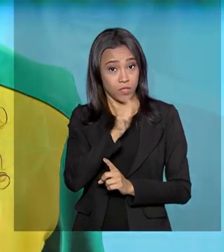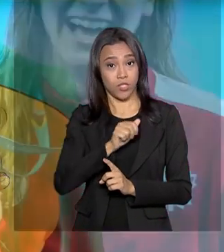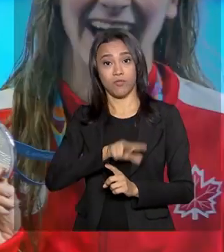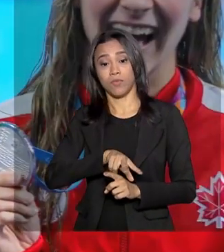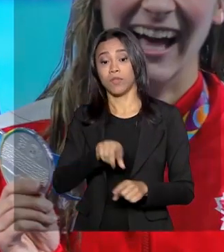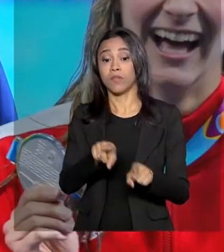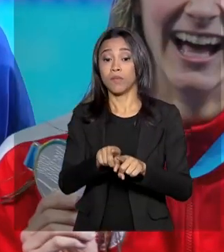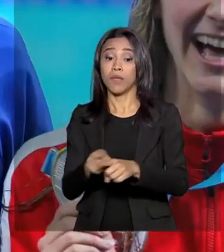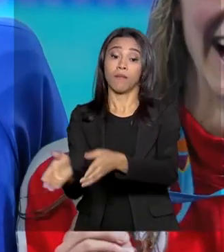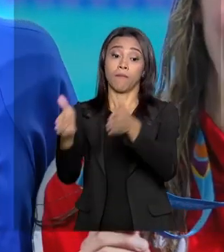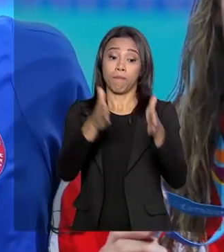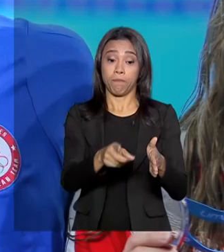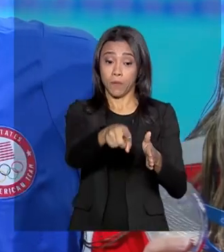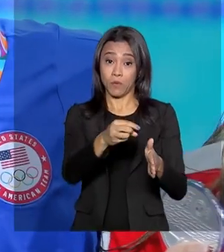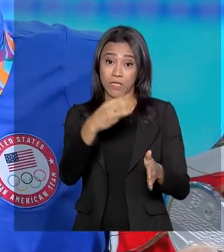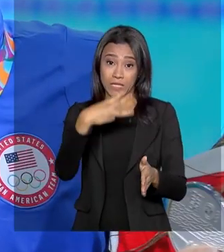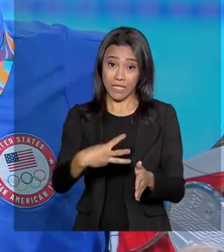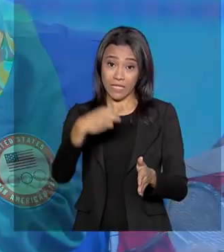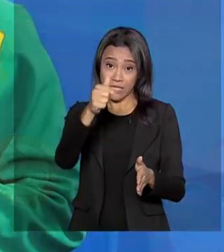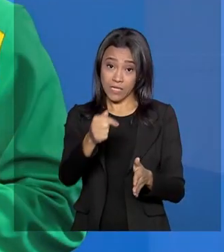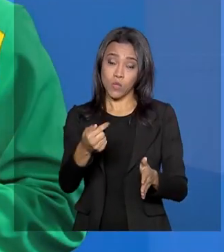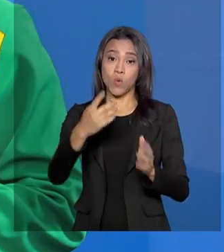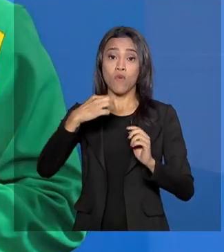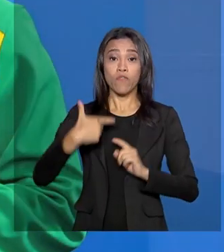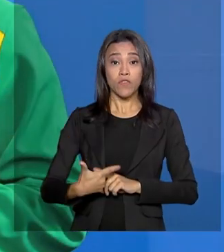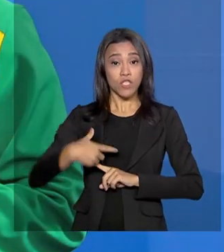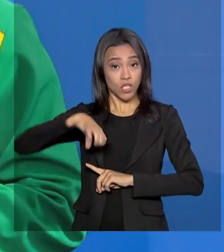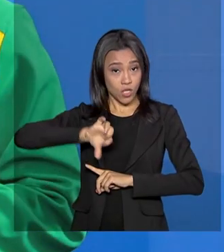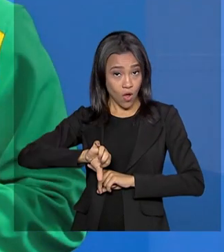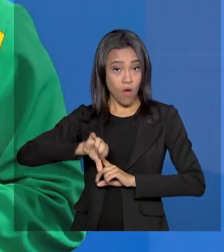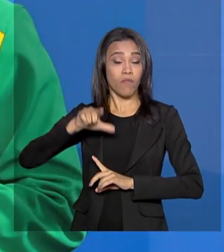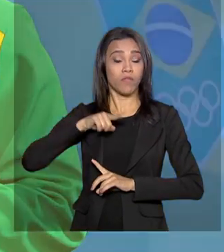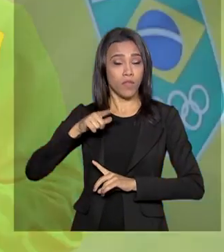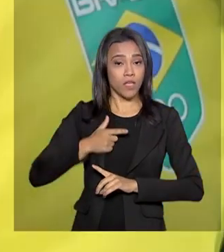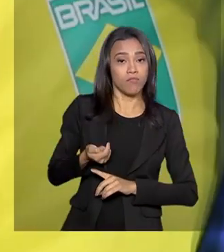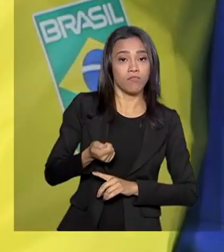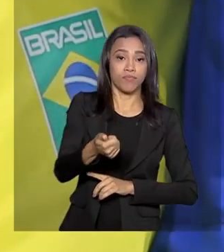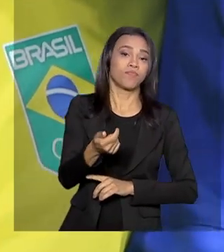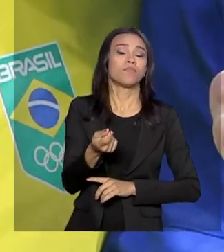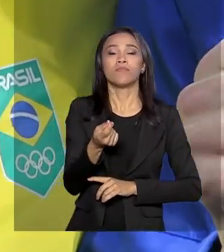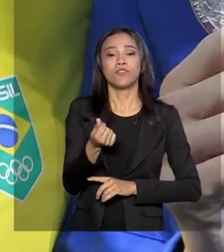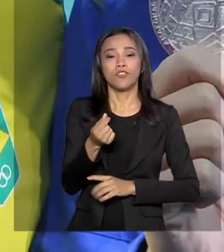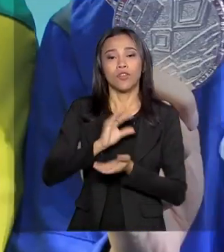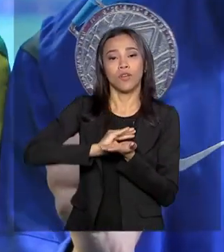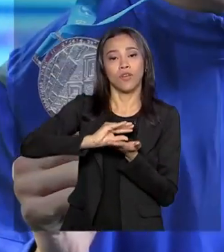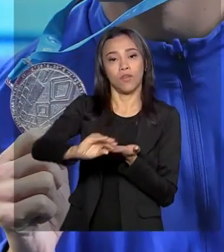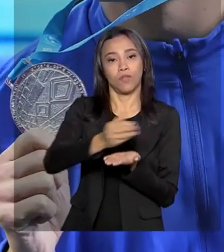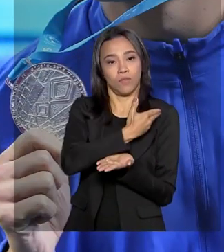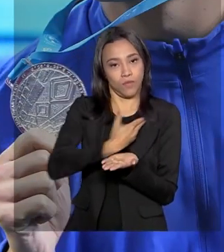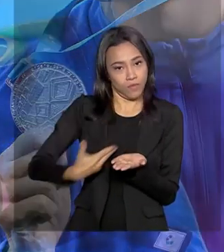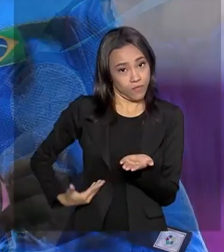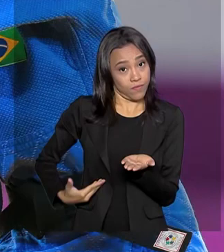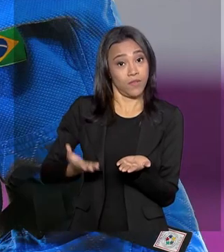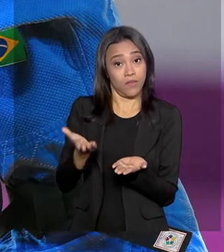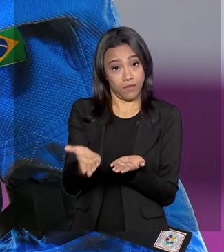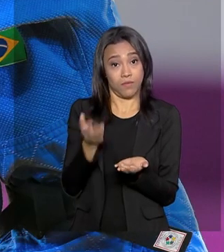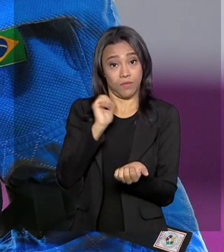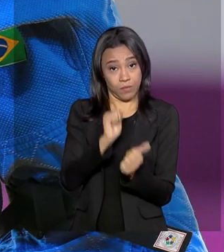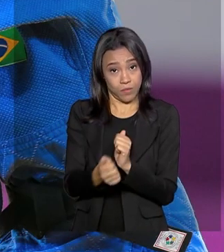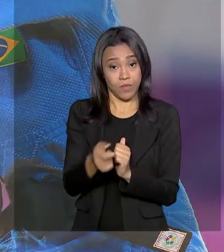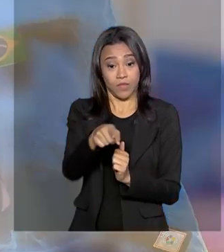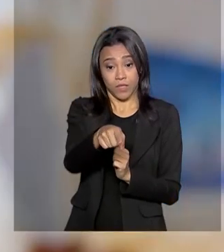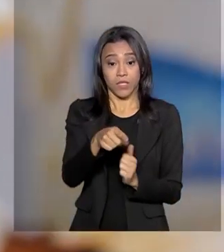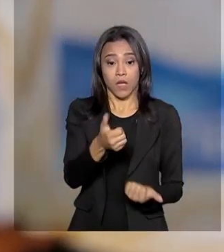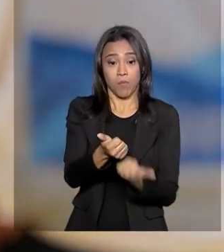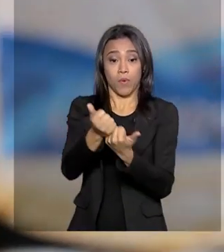atletas da natação em Lima, 29 são apoiados pelo programa Bolsa Atleta do Ministério da Cidadania. No judô